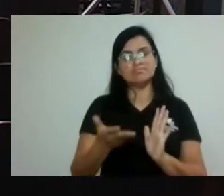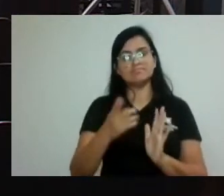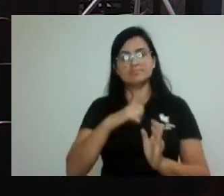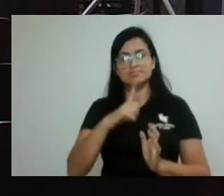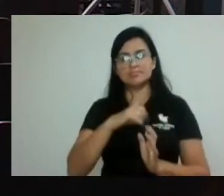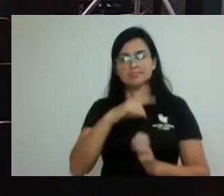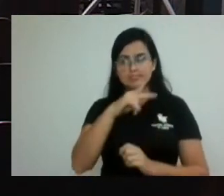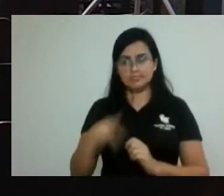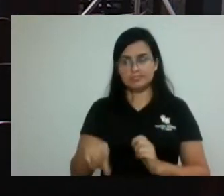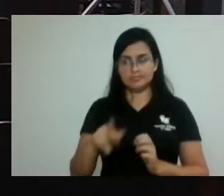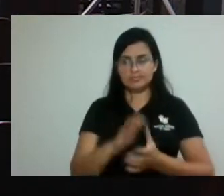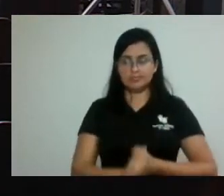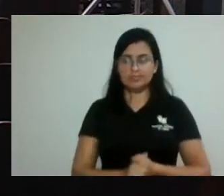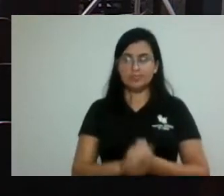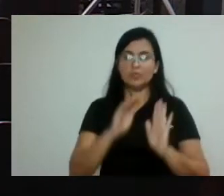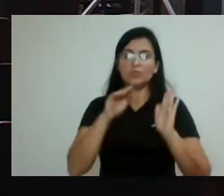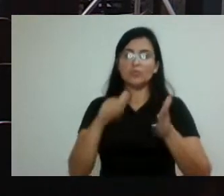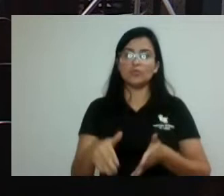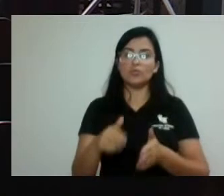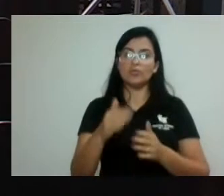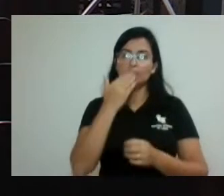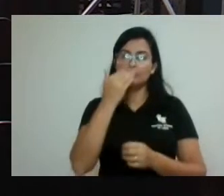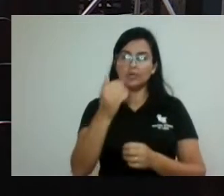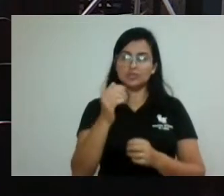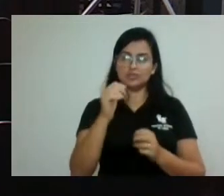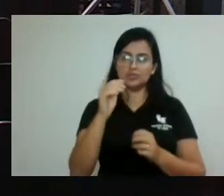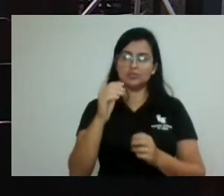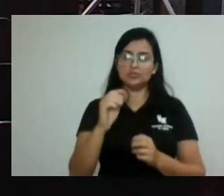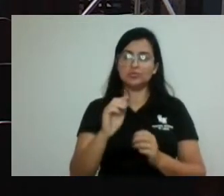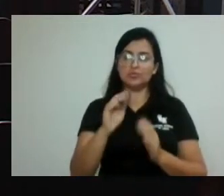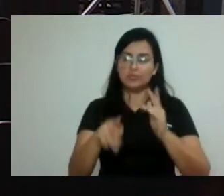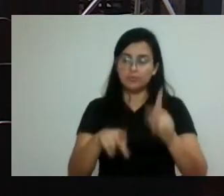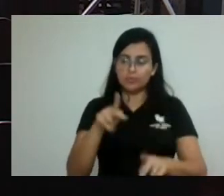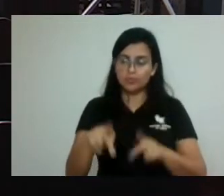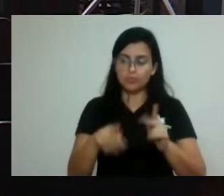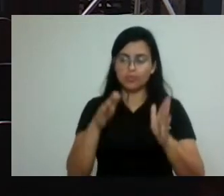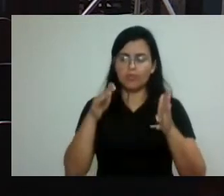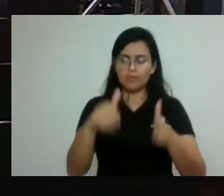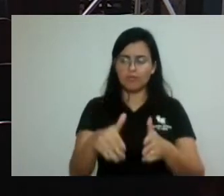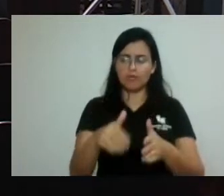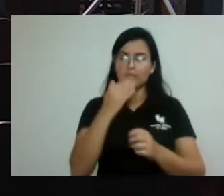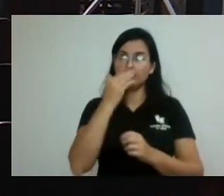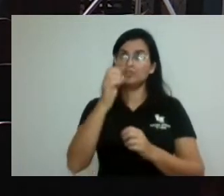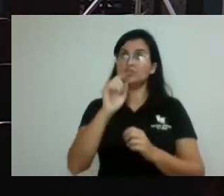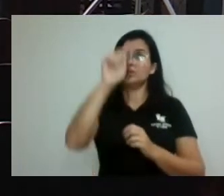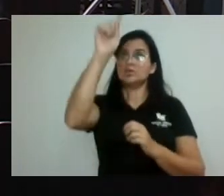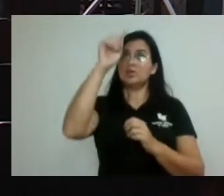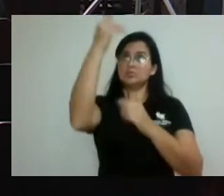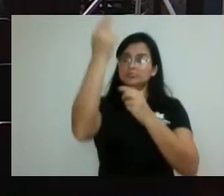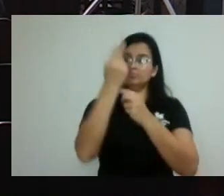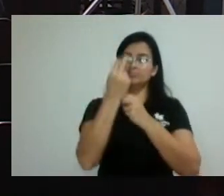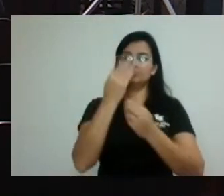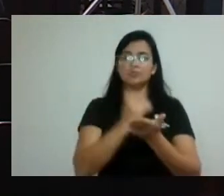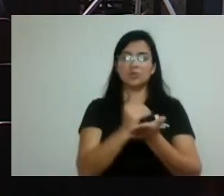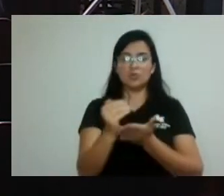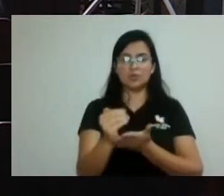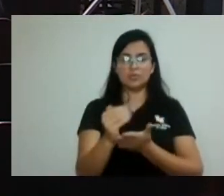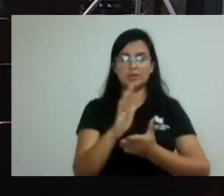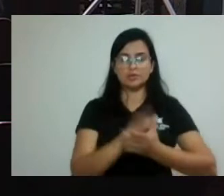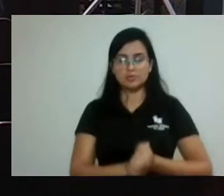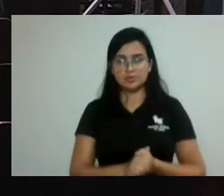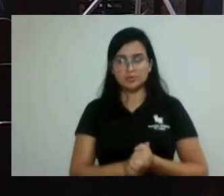Havendo legal em nome do povo de Juiz de Fora e suplicando a proteção de Deus ou por aberto os trabalhos da primeira reunião